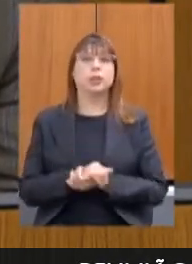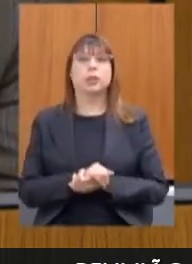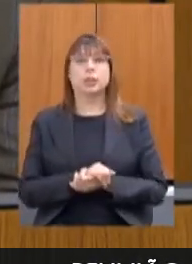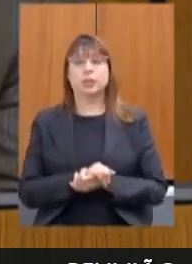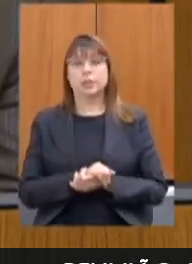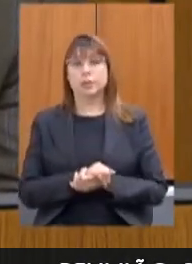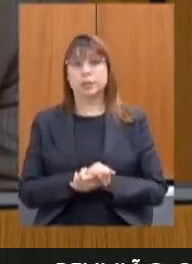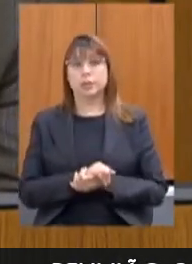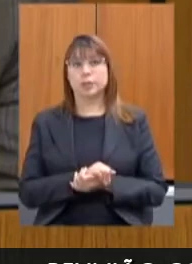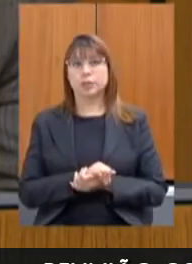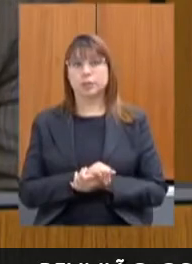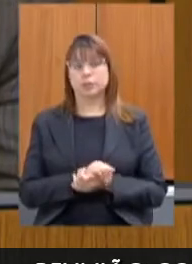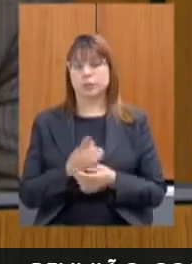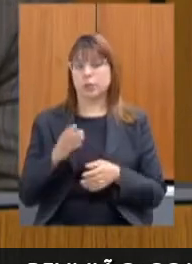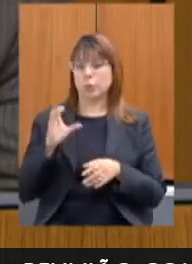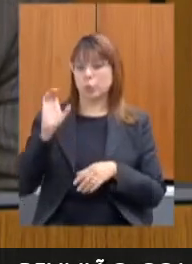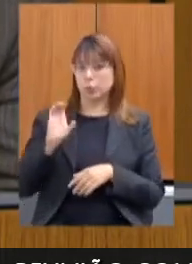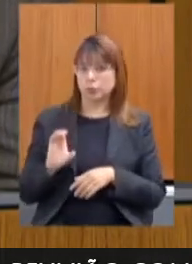conselhos